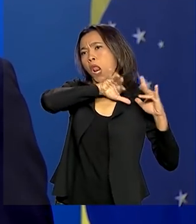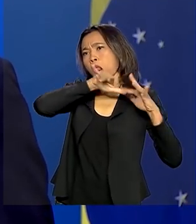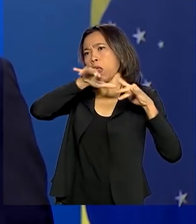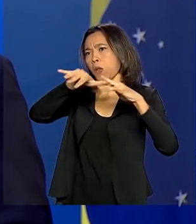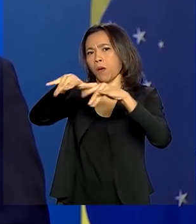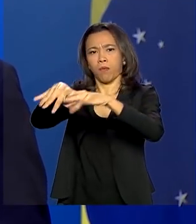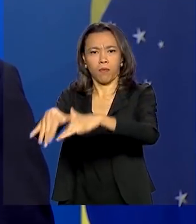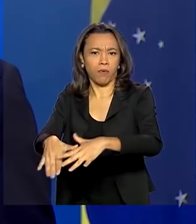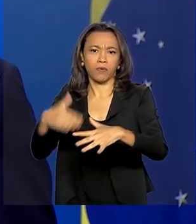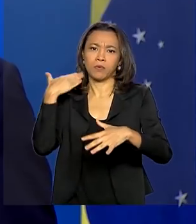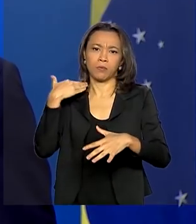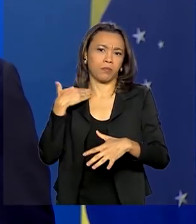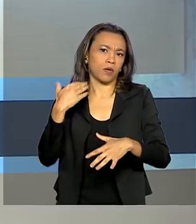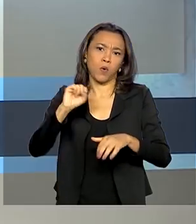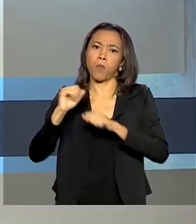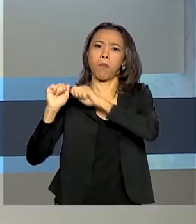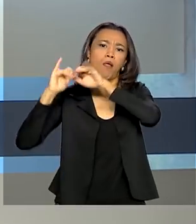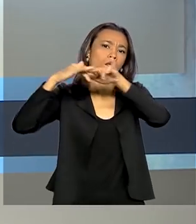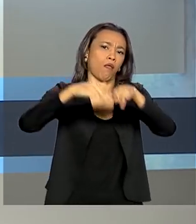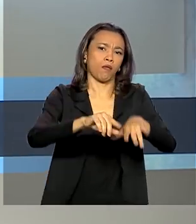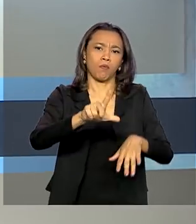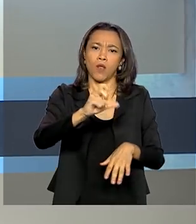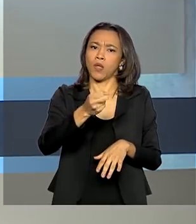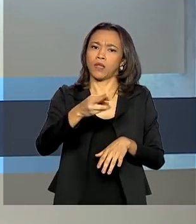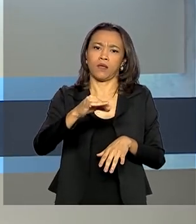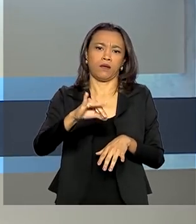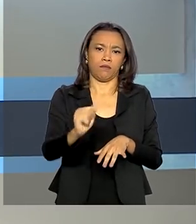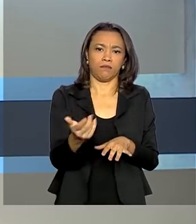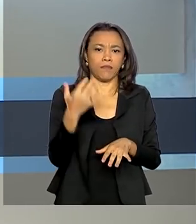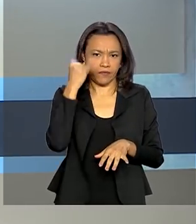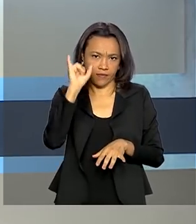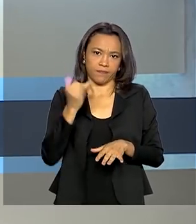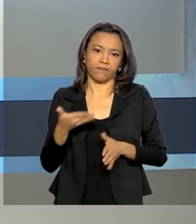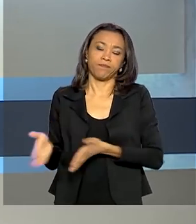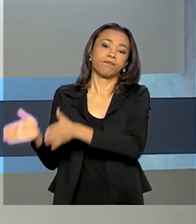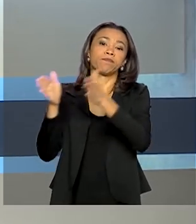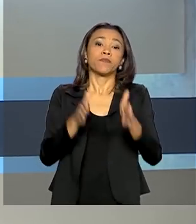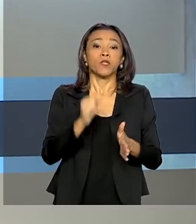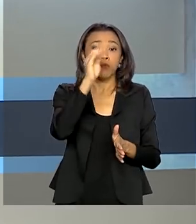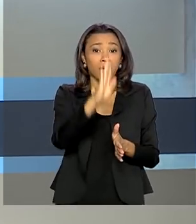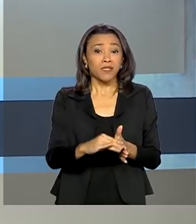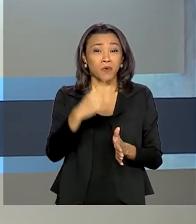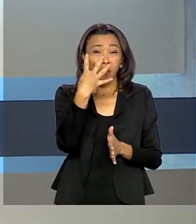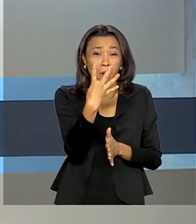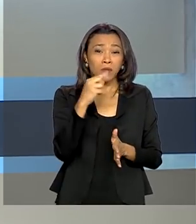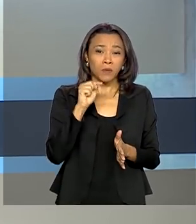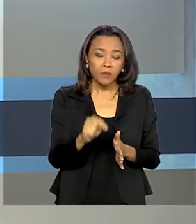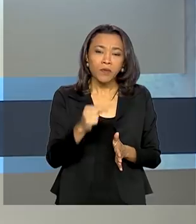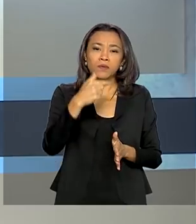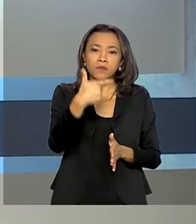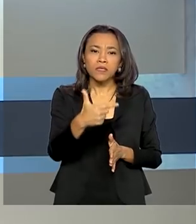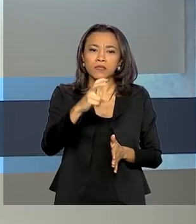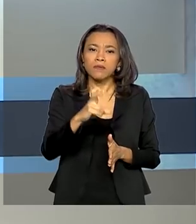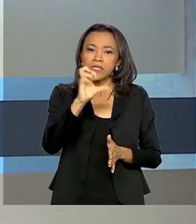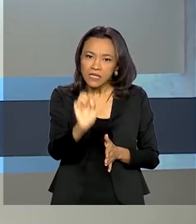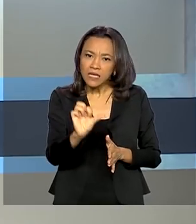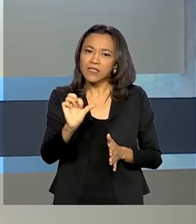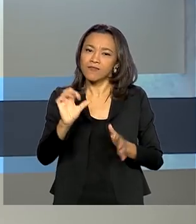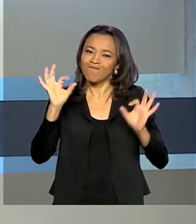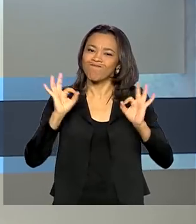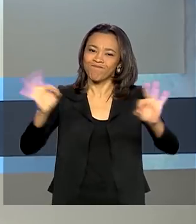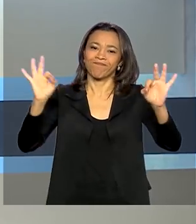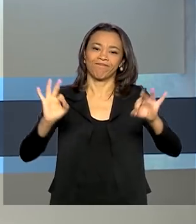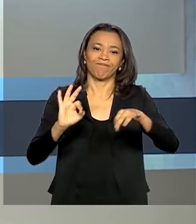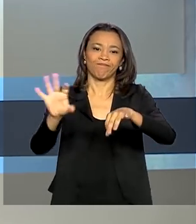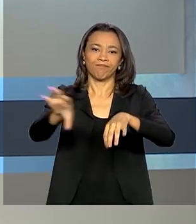agência e numa lotérica. O Brasil tem 4.256 casos confirmados de coronavírus